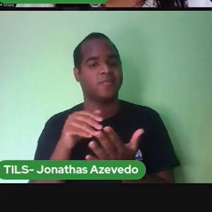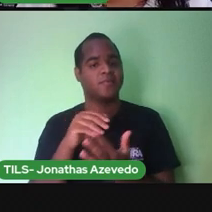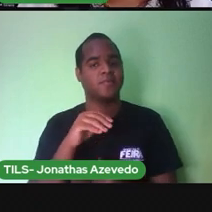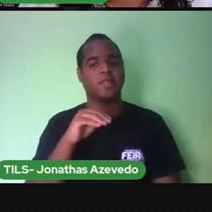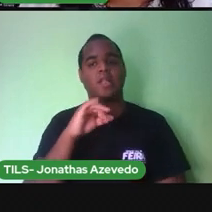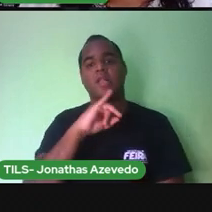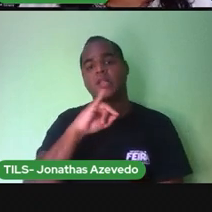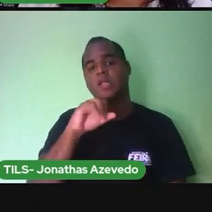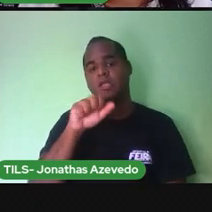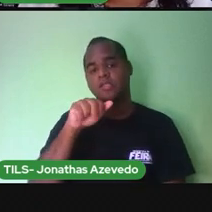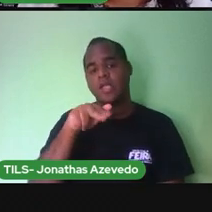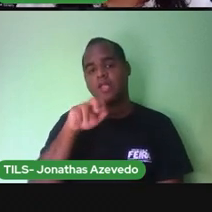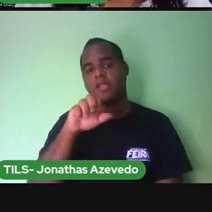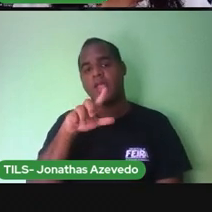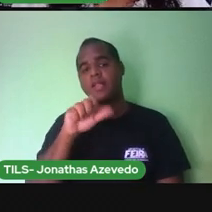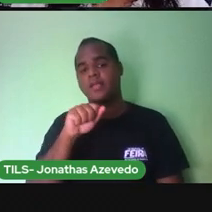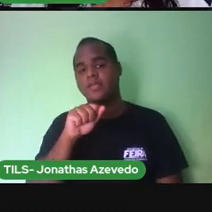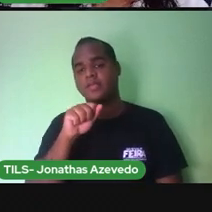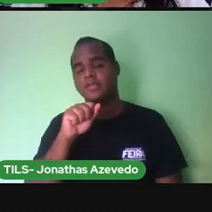Janela